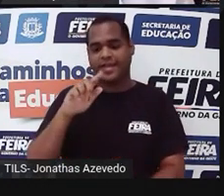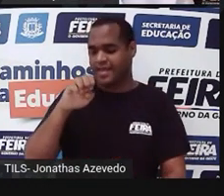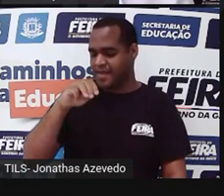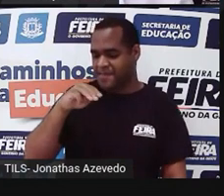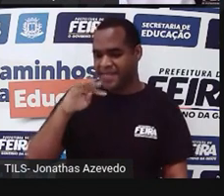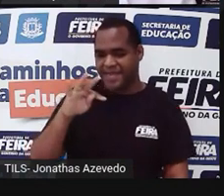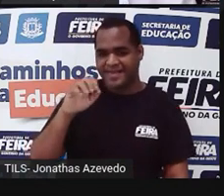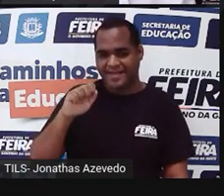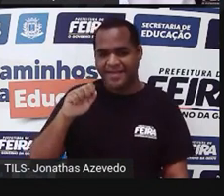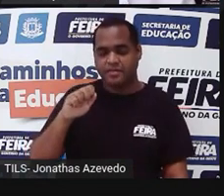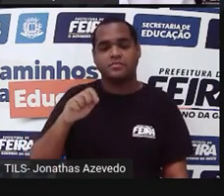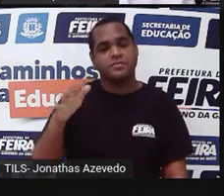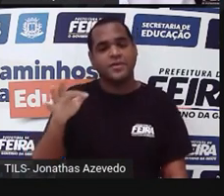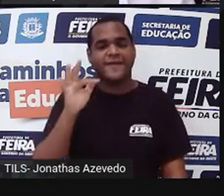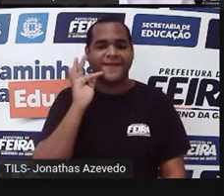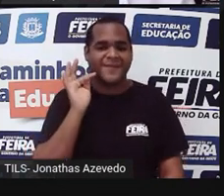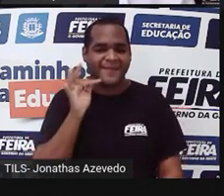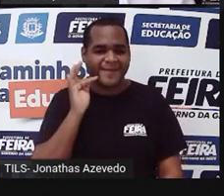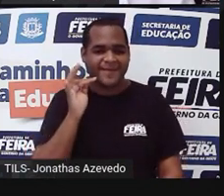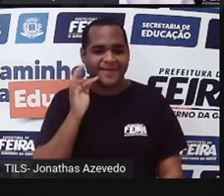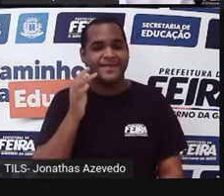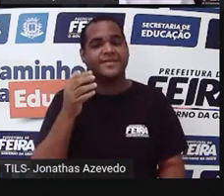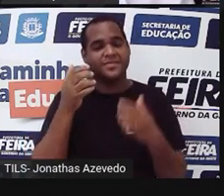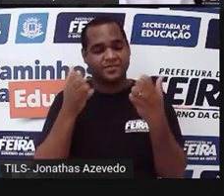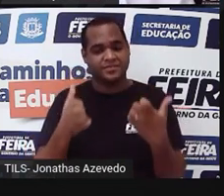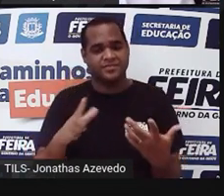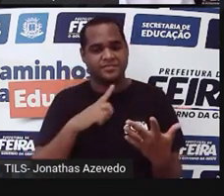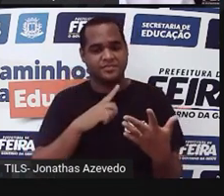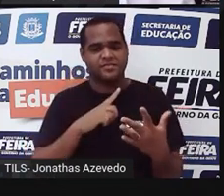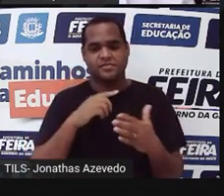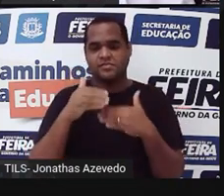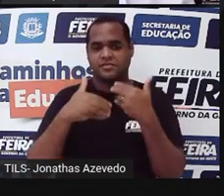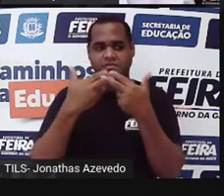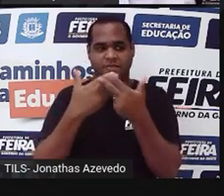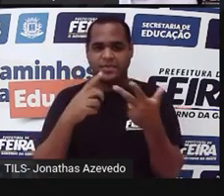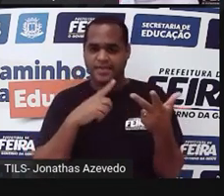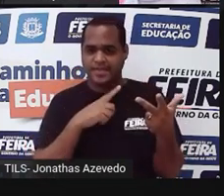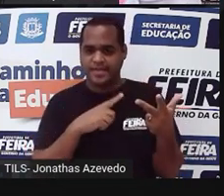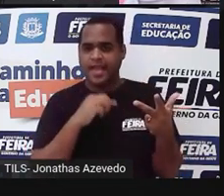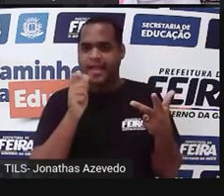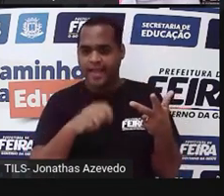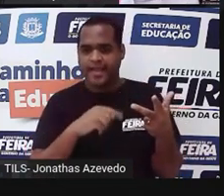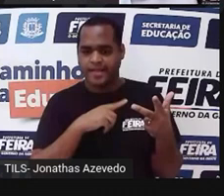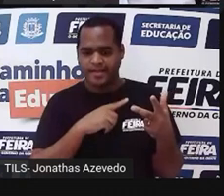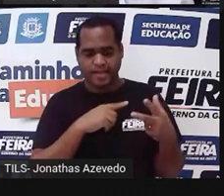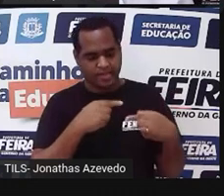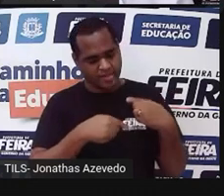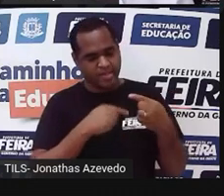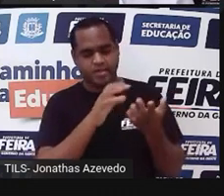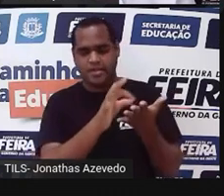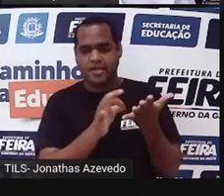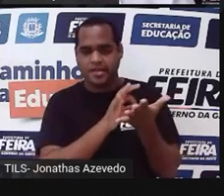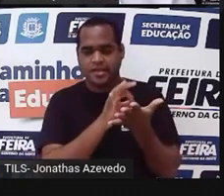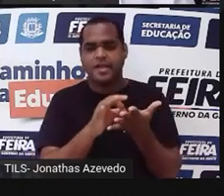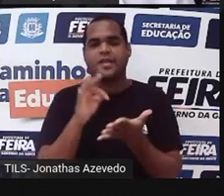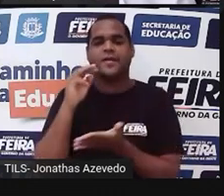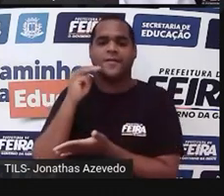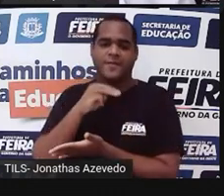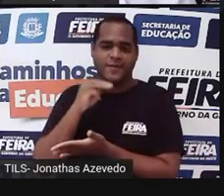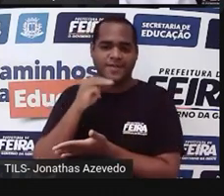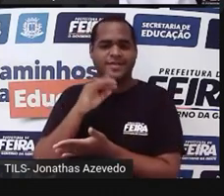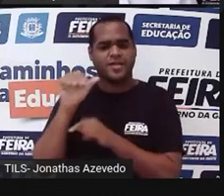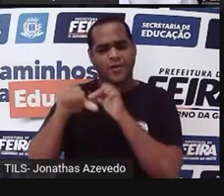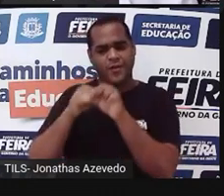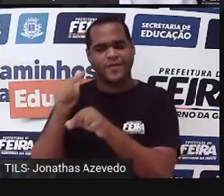feminino. Esse gametófito feminino, ele vai produzir a célula reprodutiva feminina, que a gente chama de osfera no